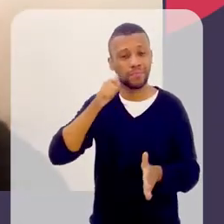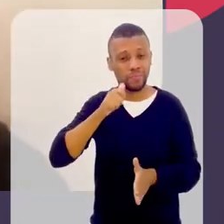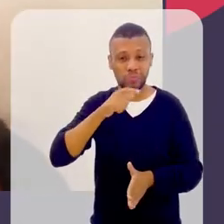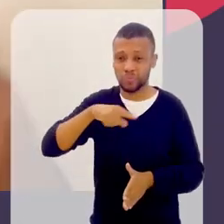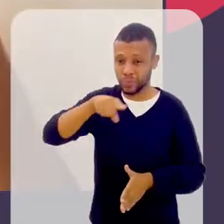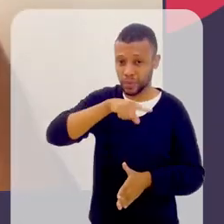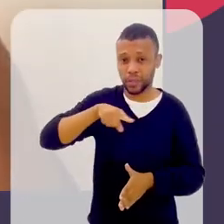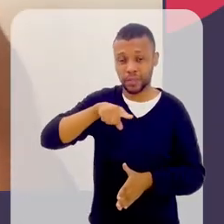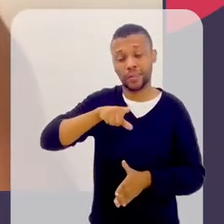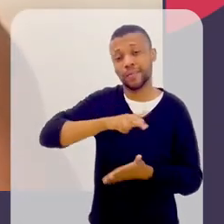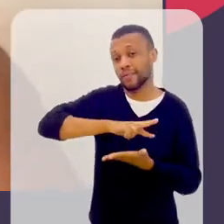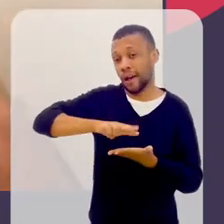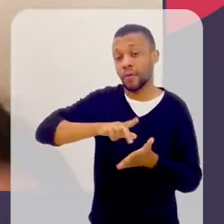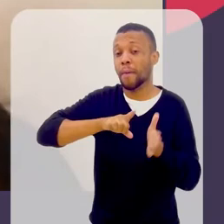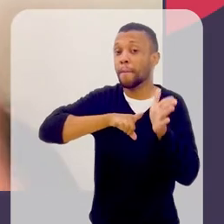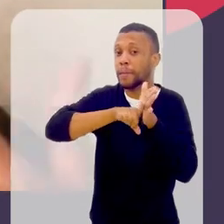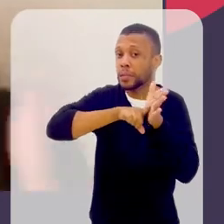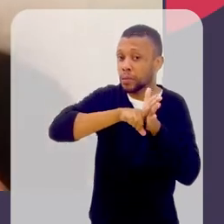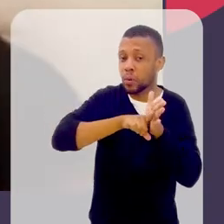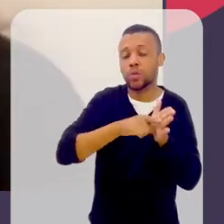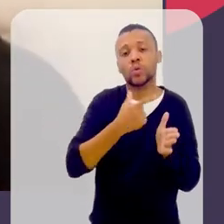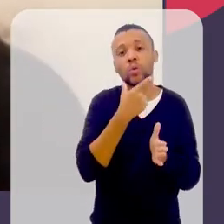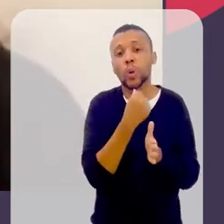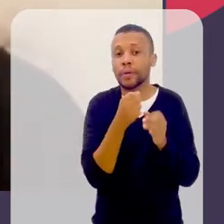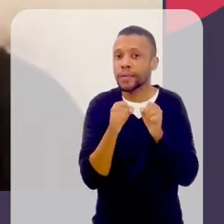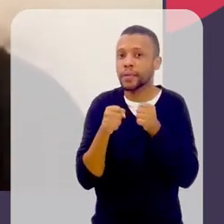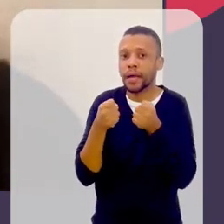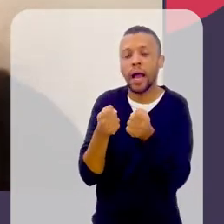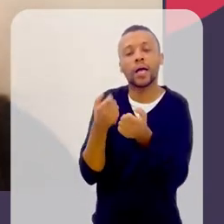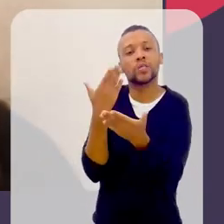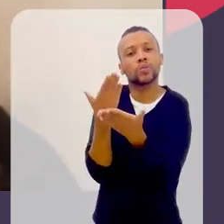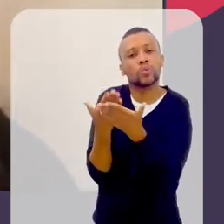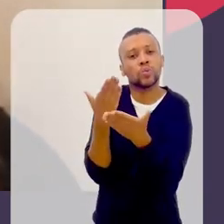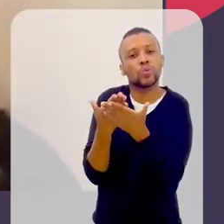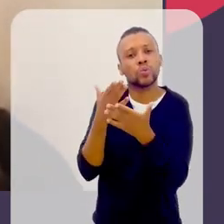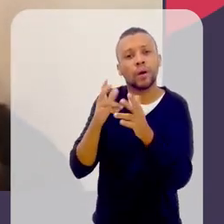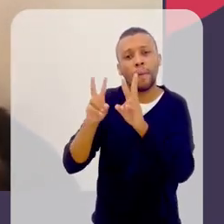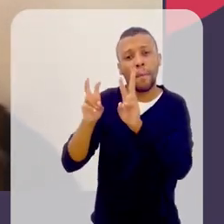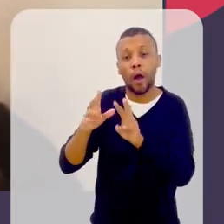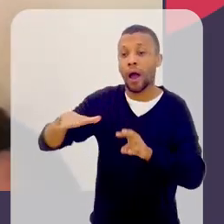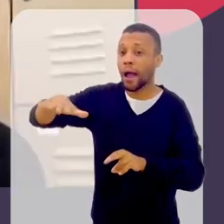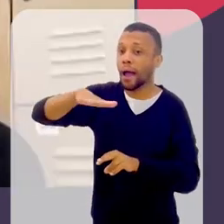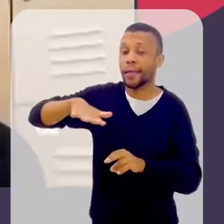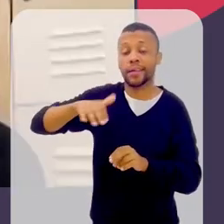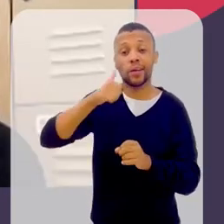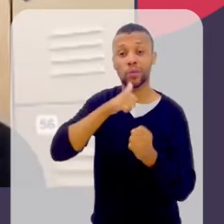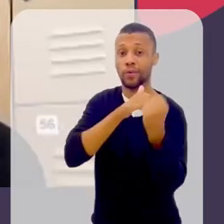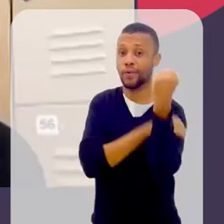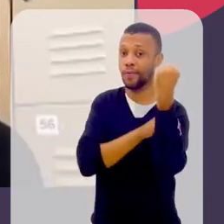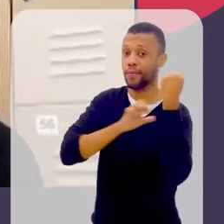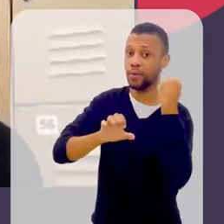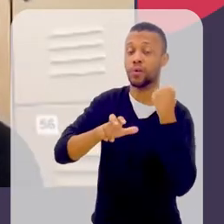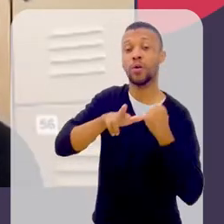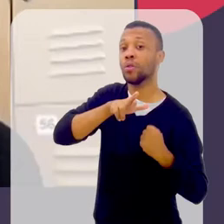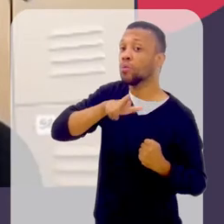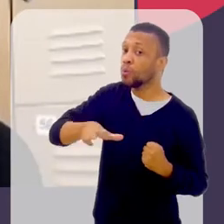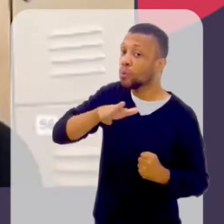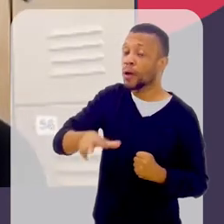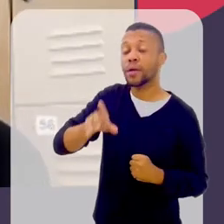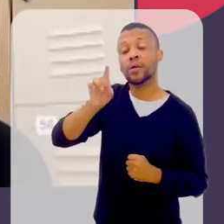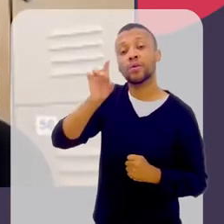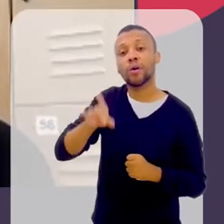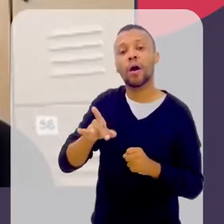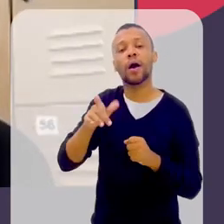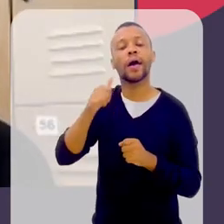pela pesquisa, apesar de haver diversos pesquisadores homens que se engajam na questão, certamente, porque, afinal de contas, o feminismo também não é uma